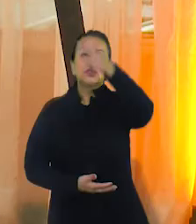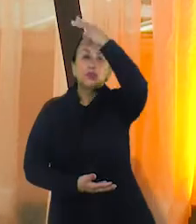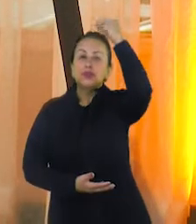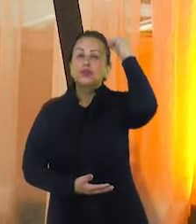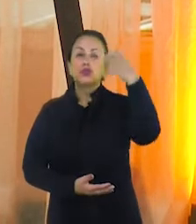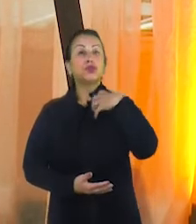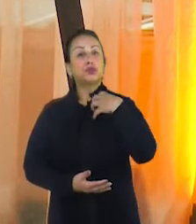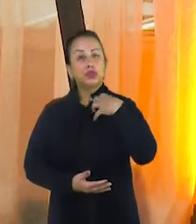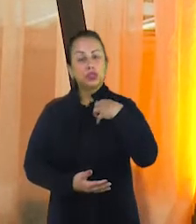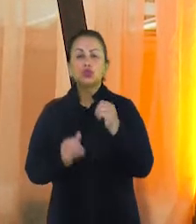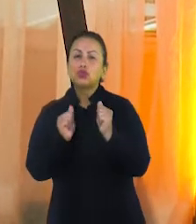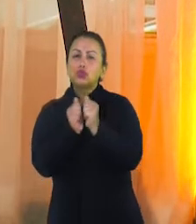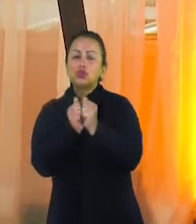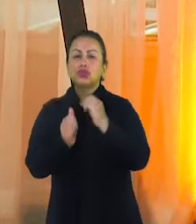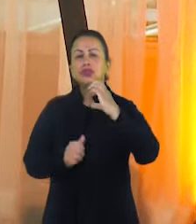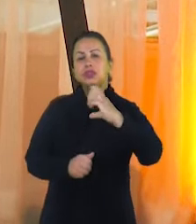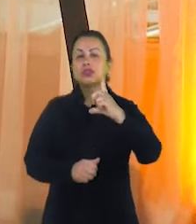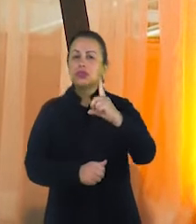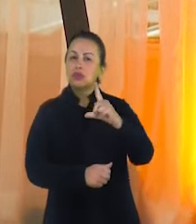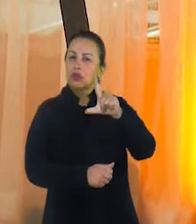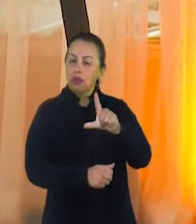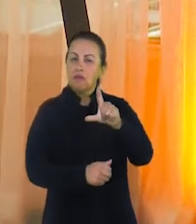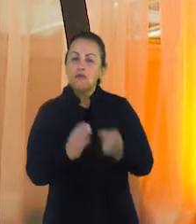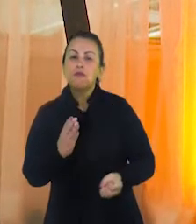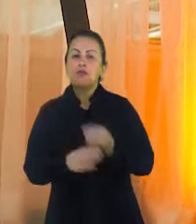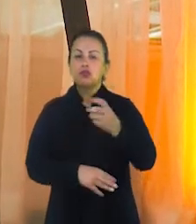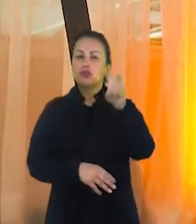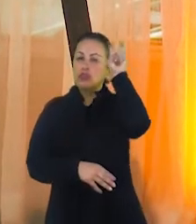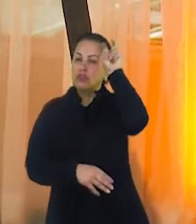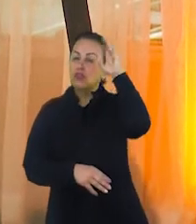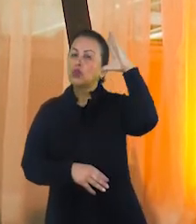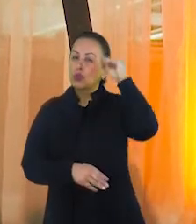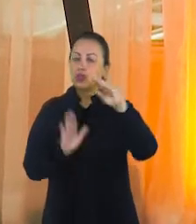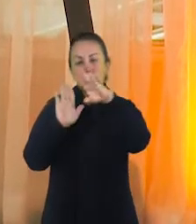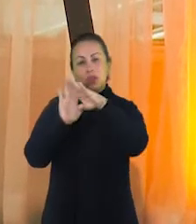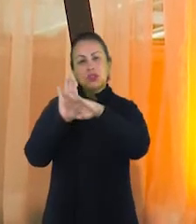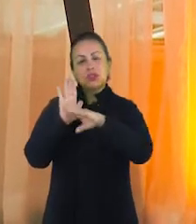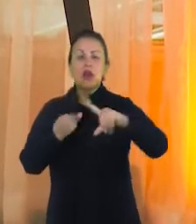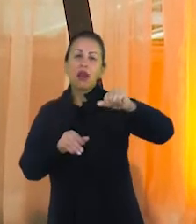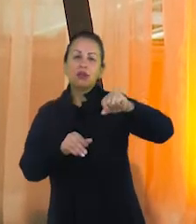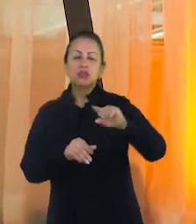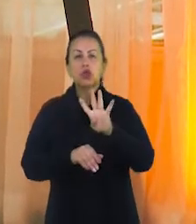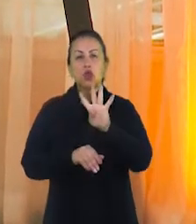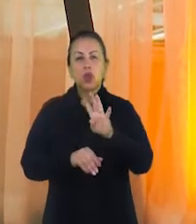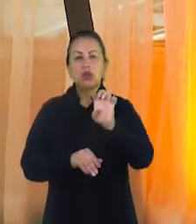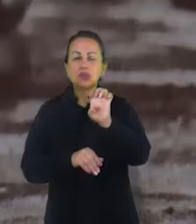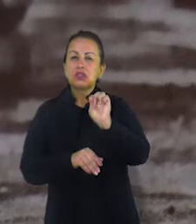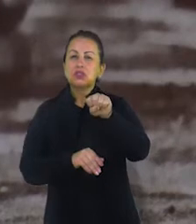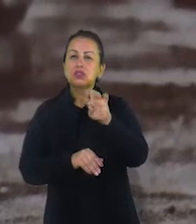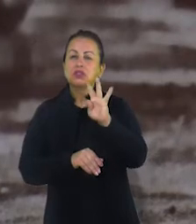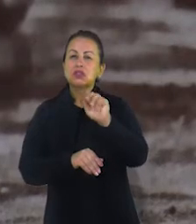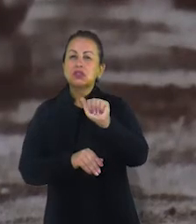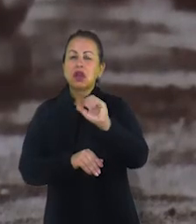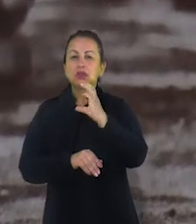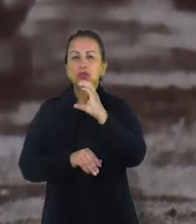A Prefeitura do Rio Grande, juntamente com a CDL, lançou na noite desta quinta-feira a programação do Cassino 4 Estações. O